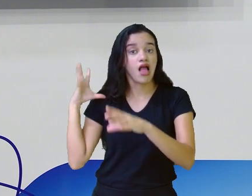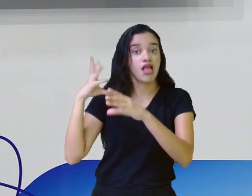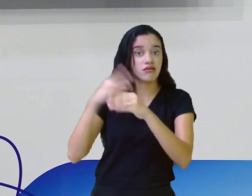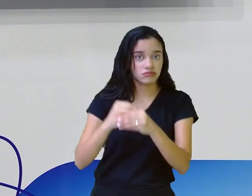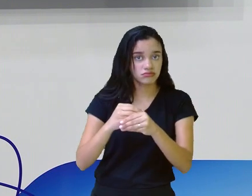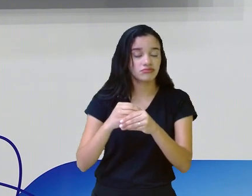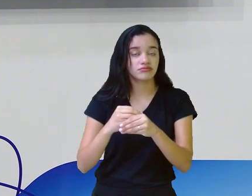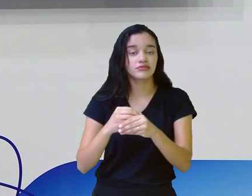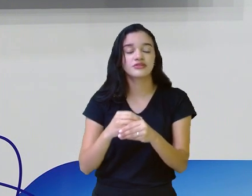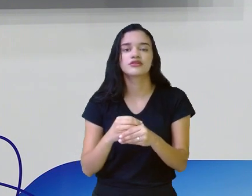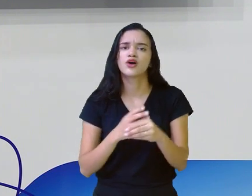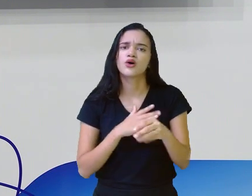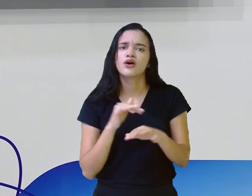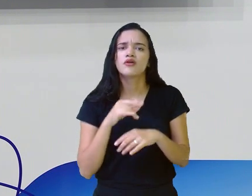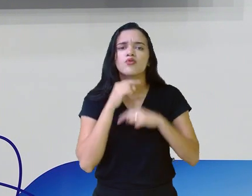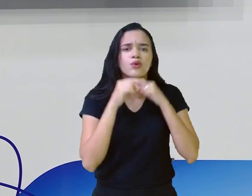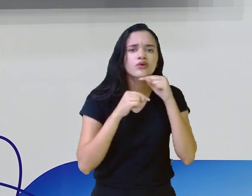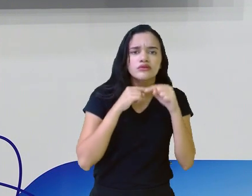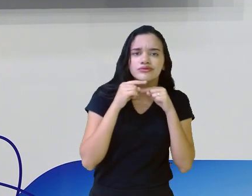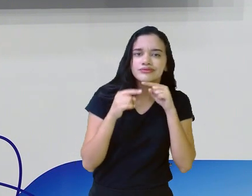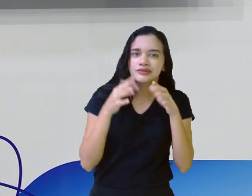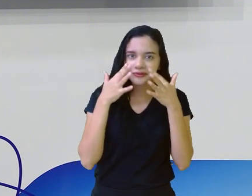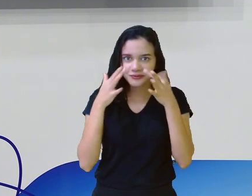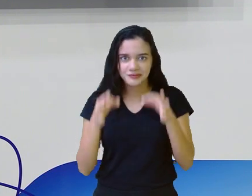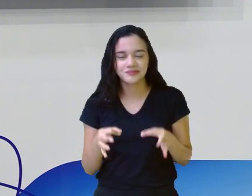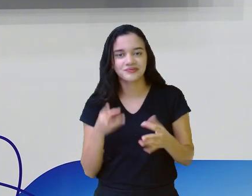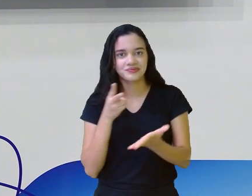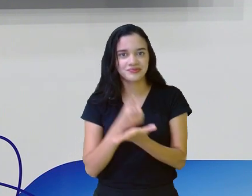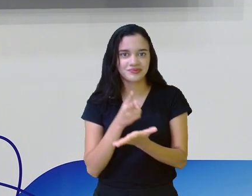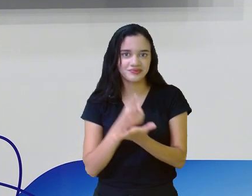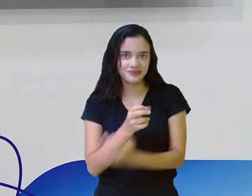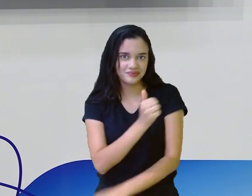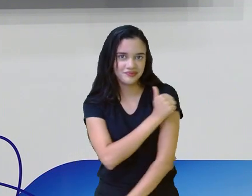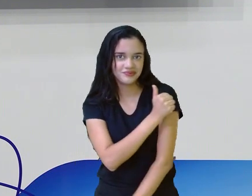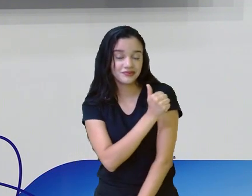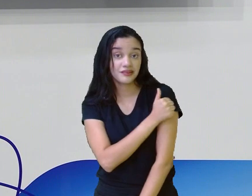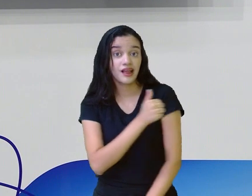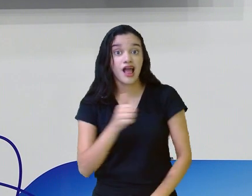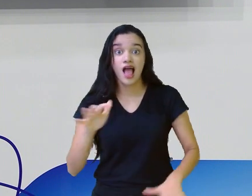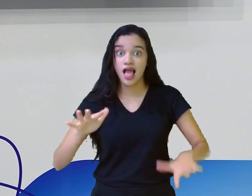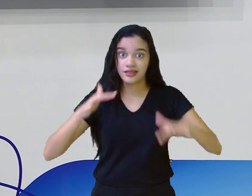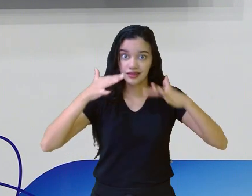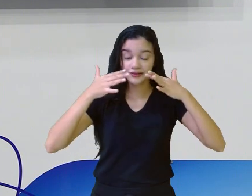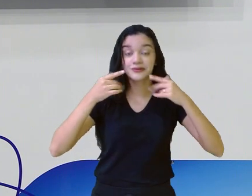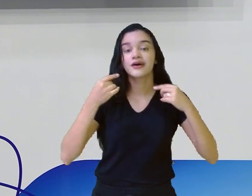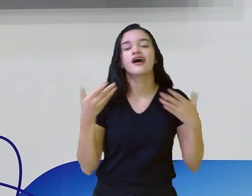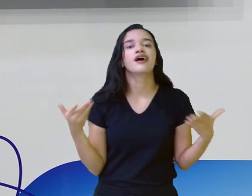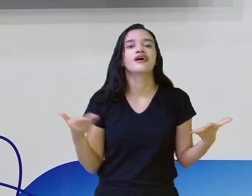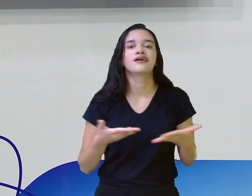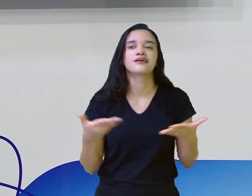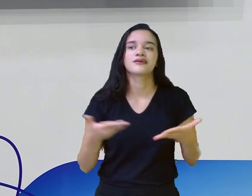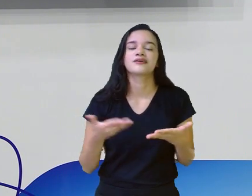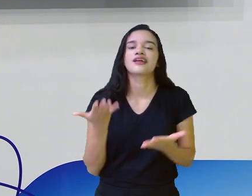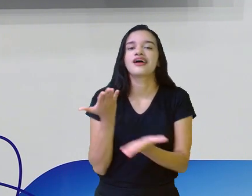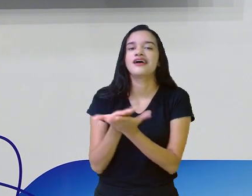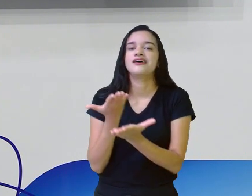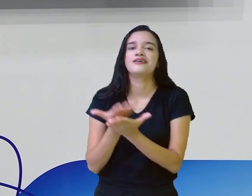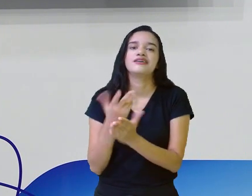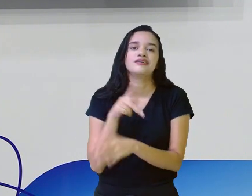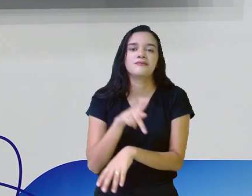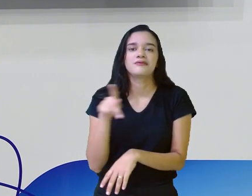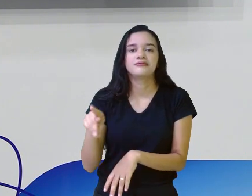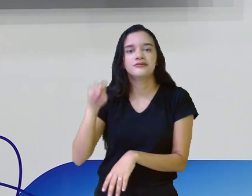alguma dúvida. E continuem ligadinhos aí os nossos estudantes, prestando atenção, pois vem aí a aula da professora